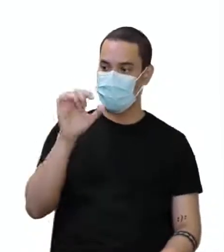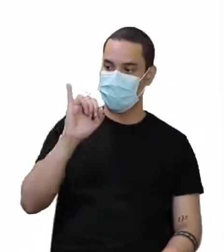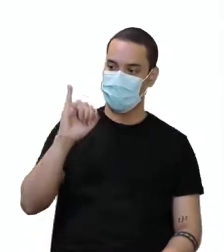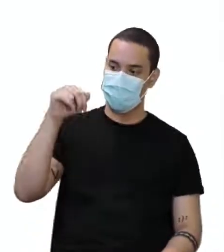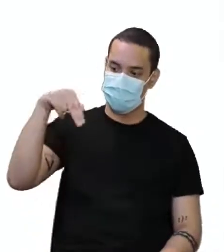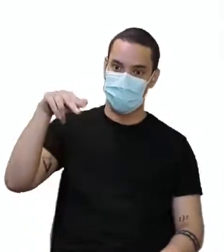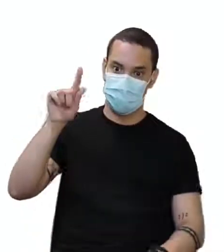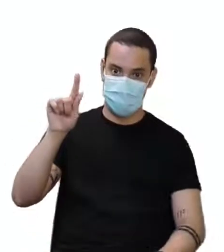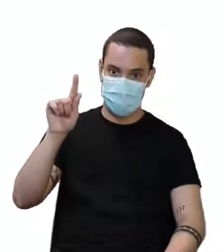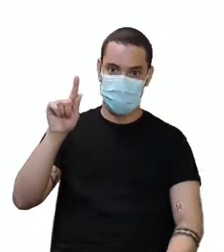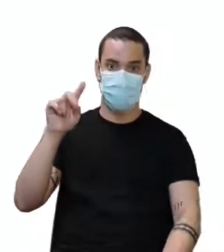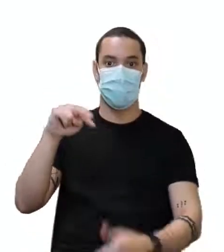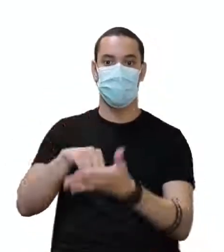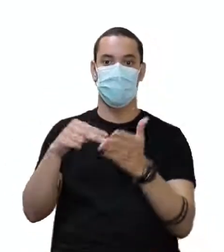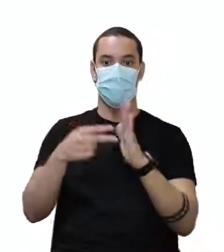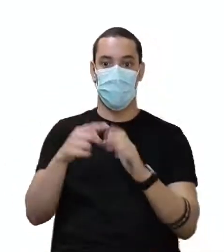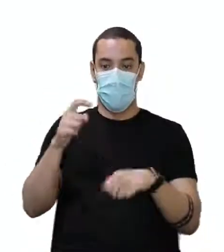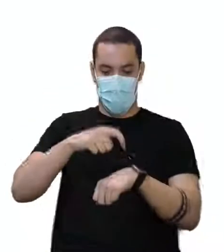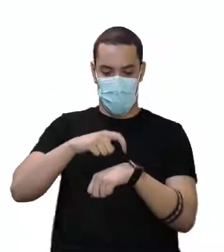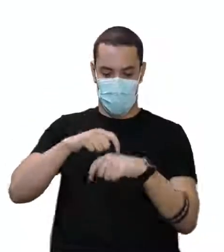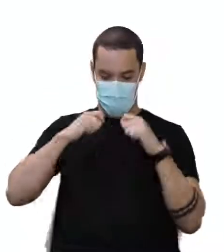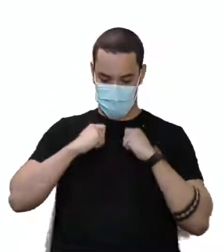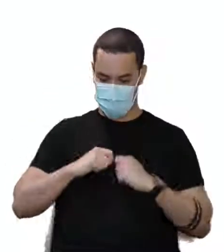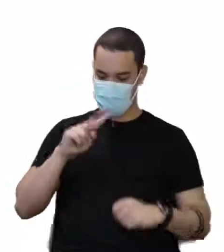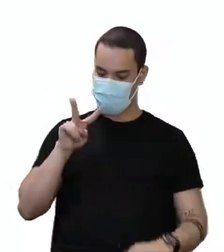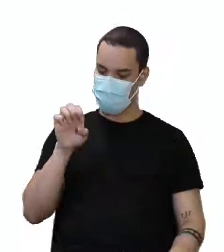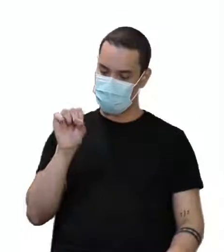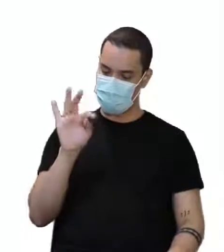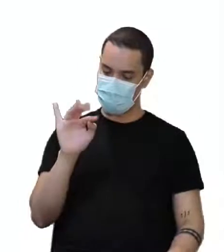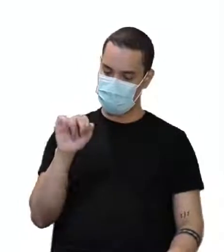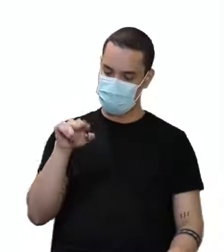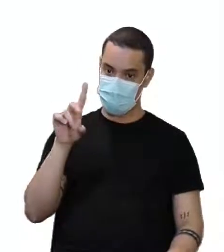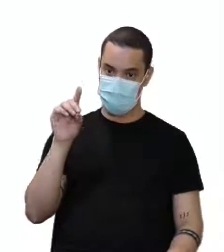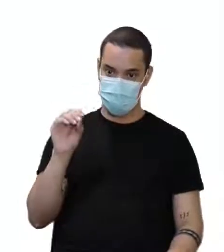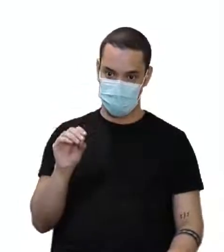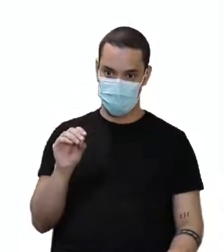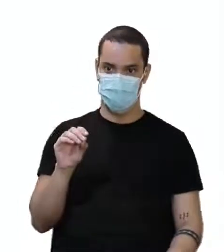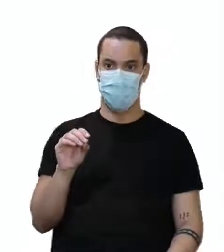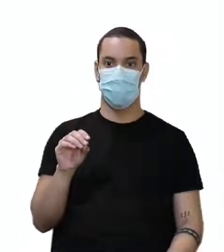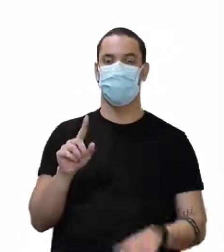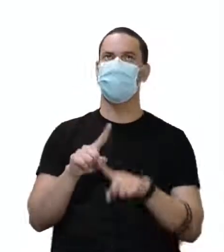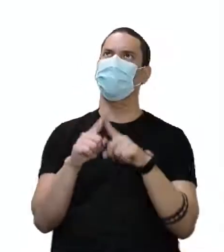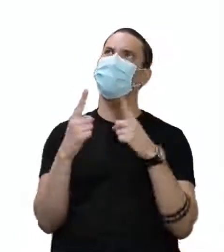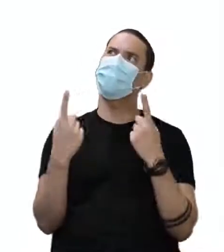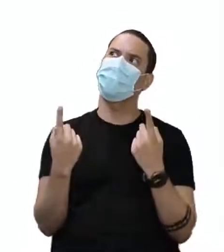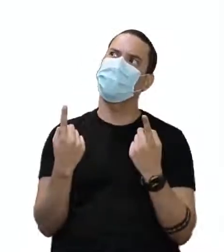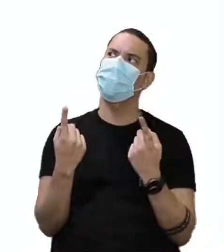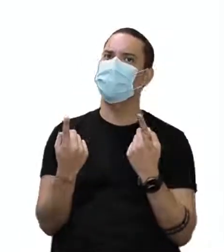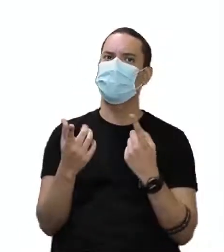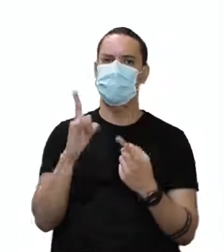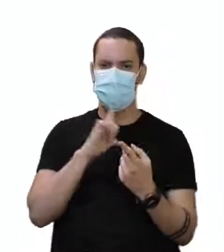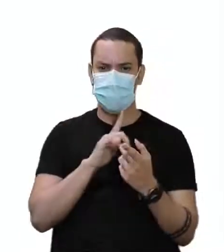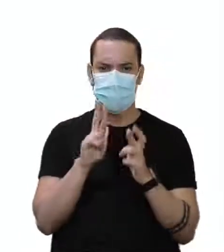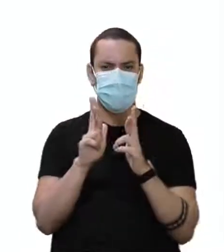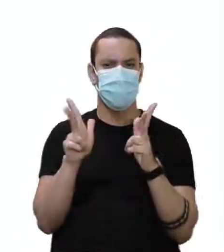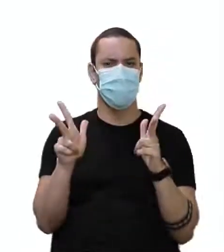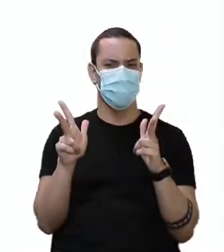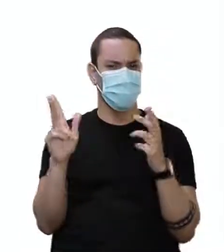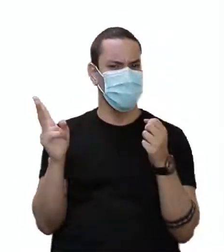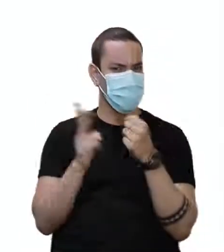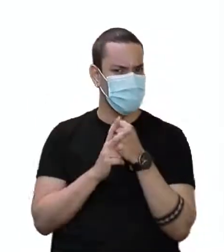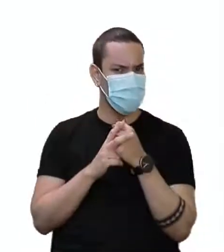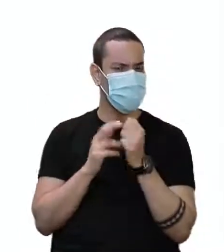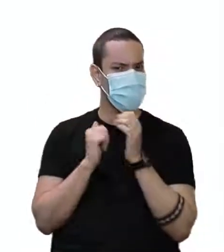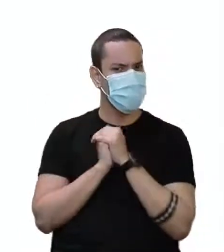Por quê? Porque o getting dá a ideia de gerundio, ando, ando, indo. Mas, teacher, tem algo diferente aí nesse